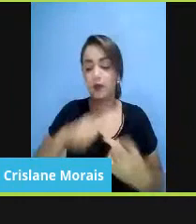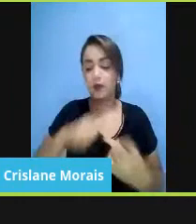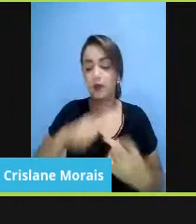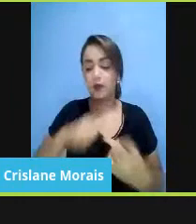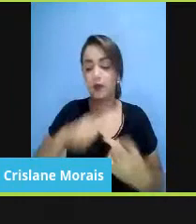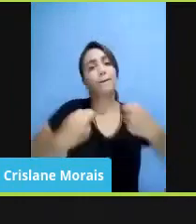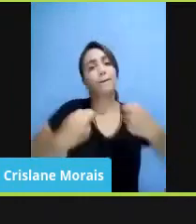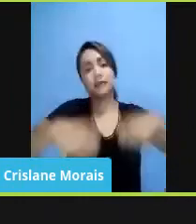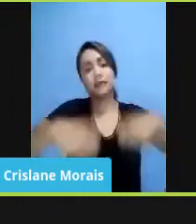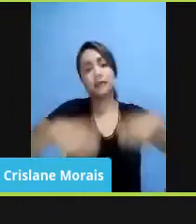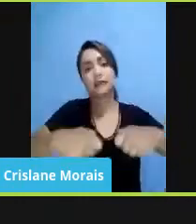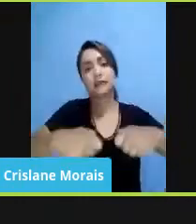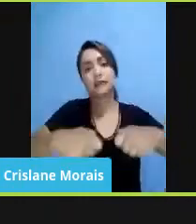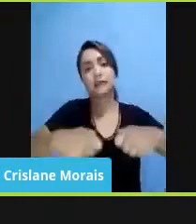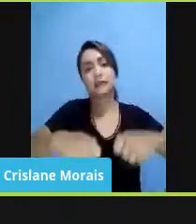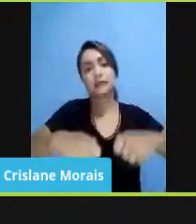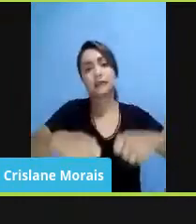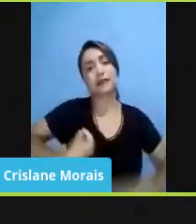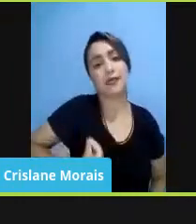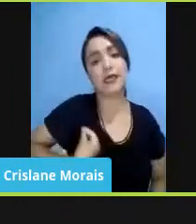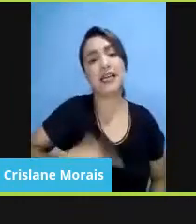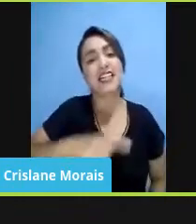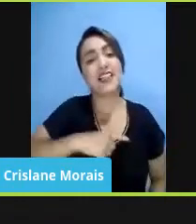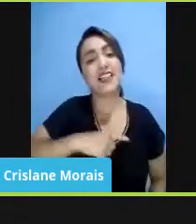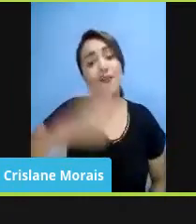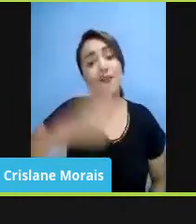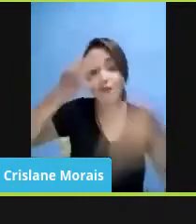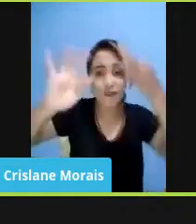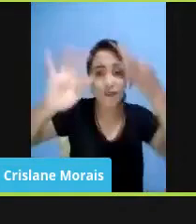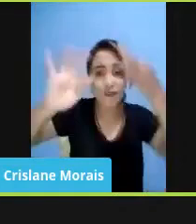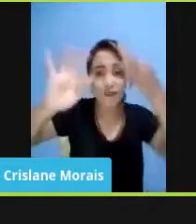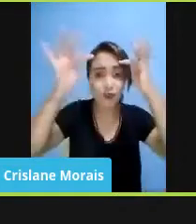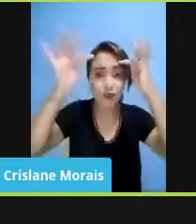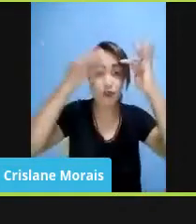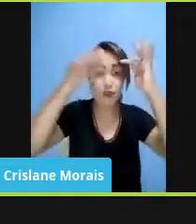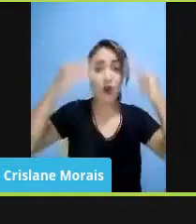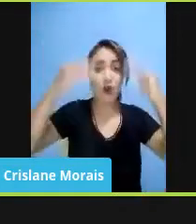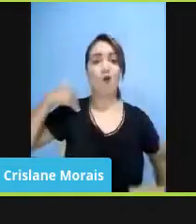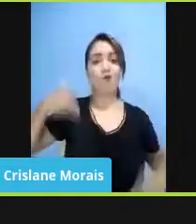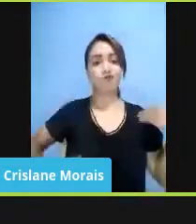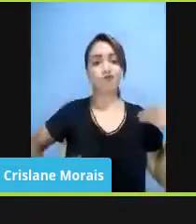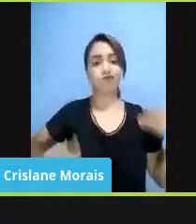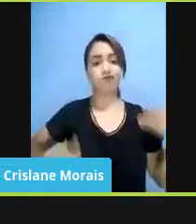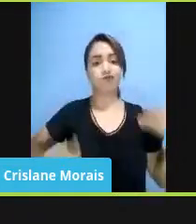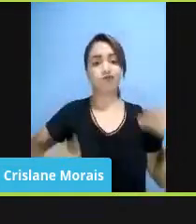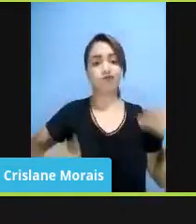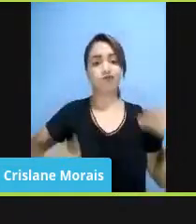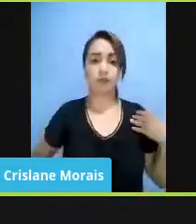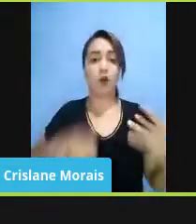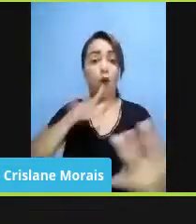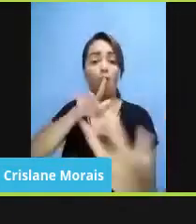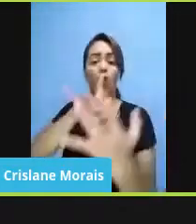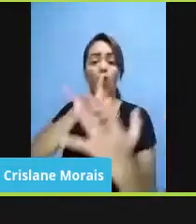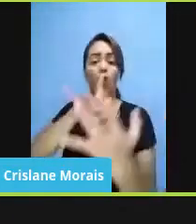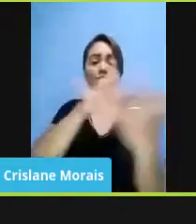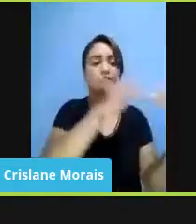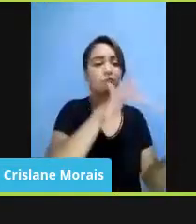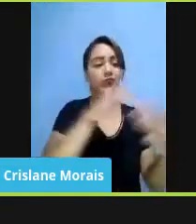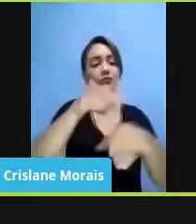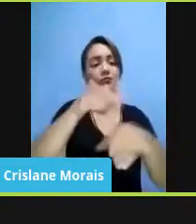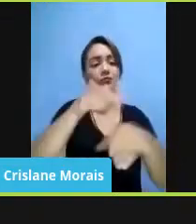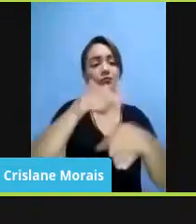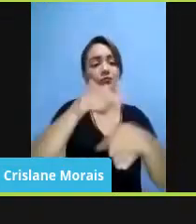requerem presença, tem muita filosofia sobre isso, né? Dos corpos que eles, no contato entre si, eles vão se